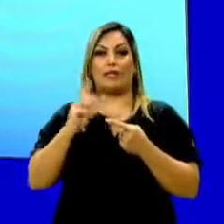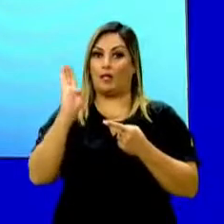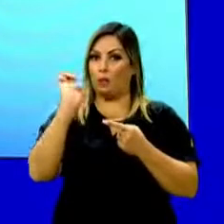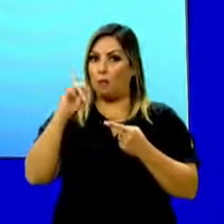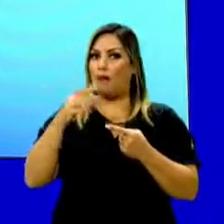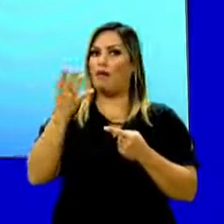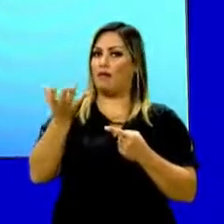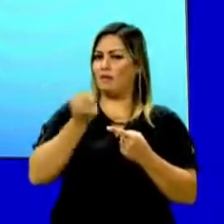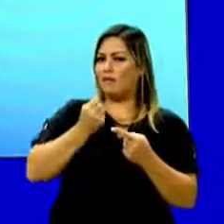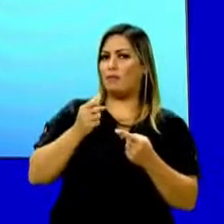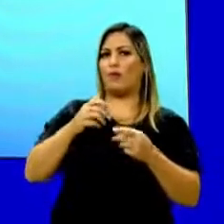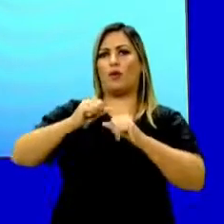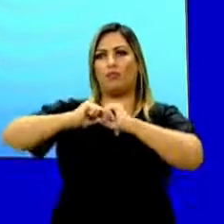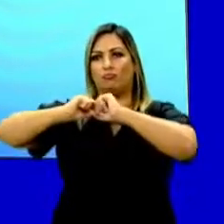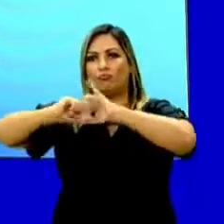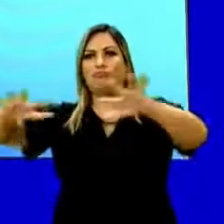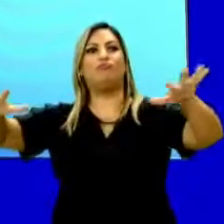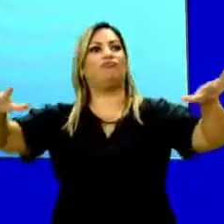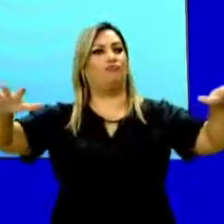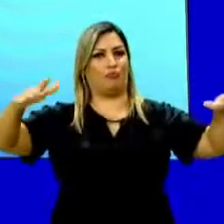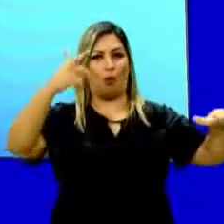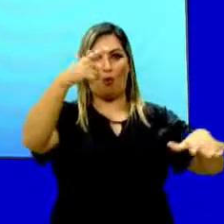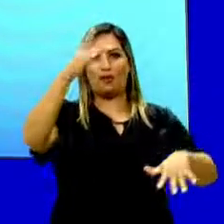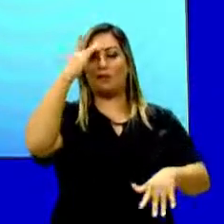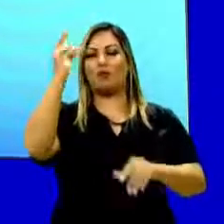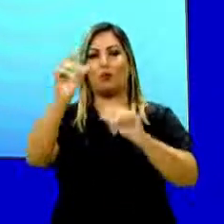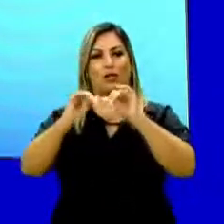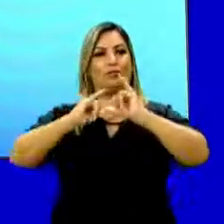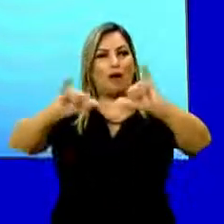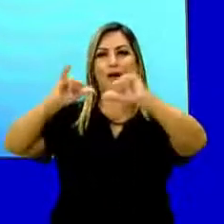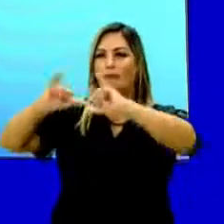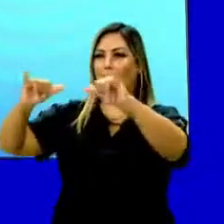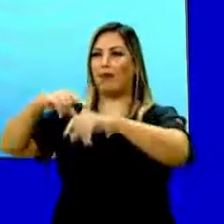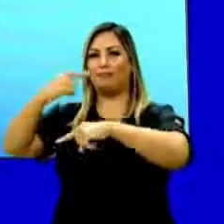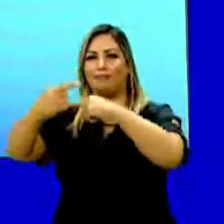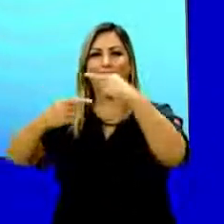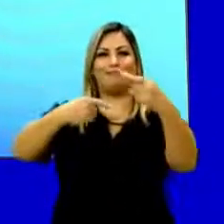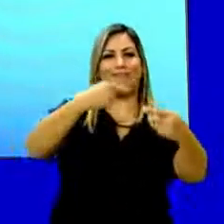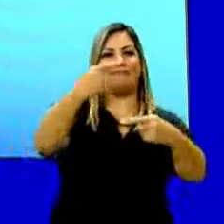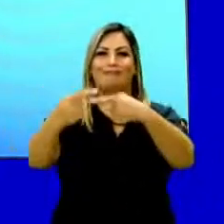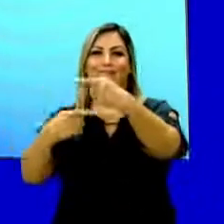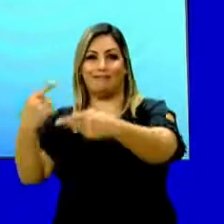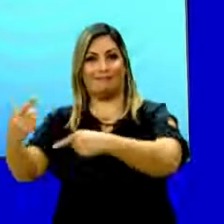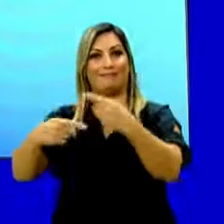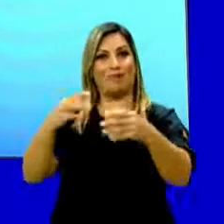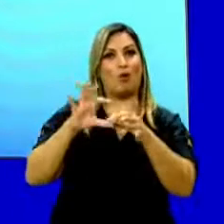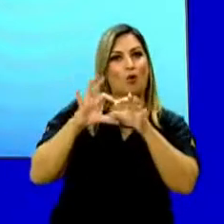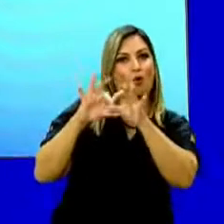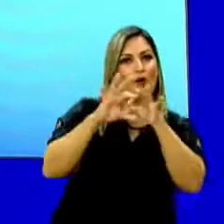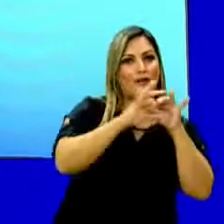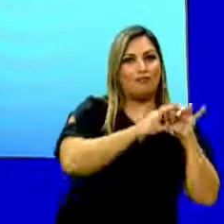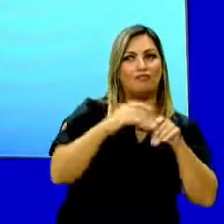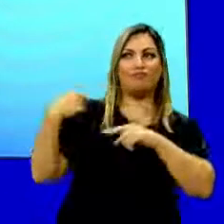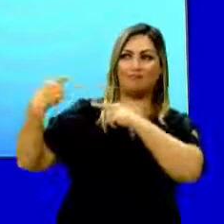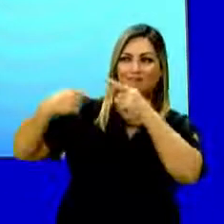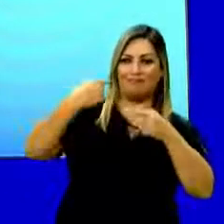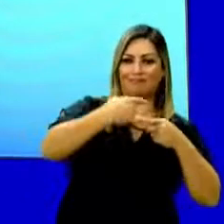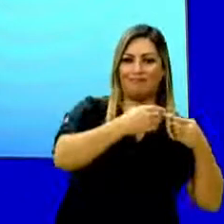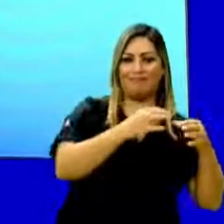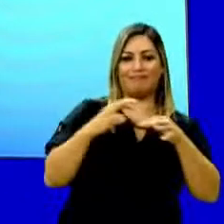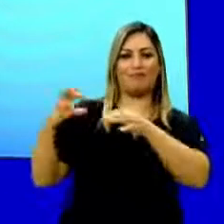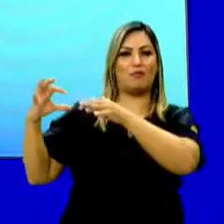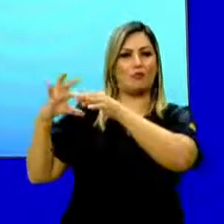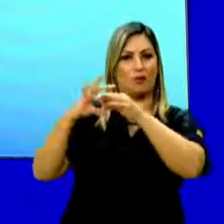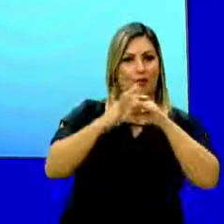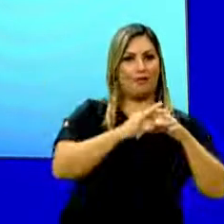ele recebeu, ele multiplique para uma outra pessoa, e a outra pessoa para mais três pessoas, e fazendo essa corrente do bem. E a